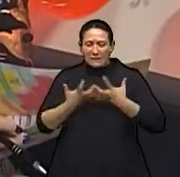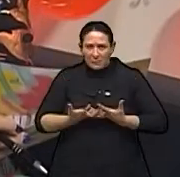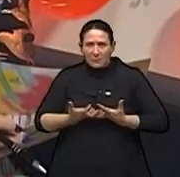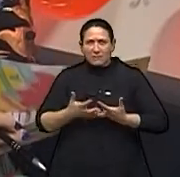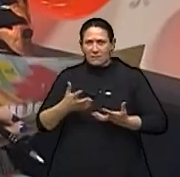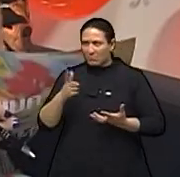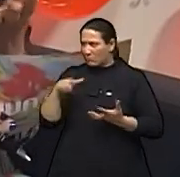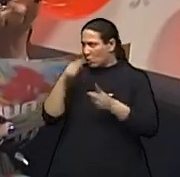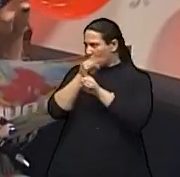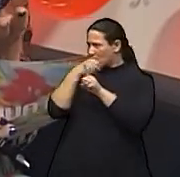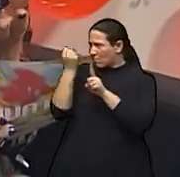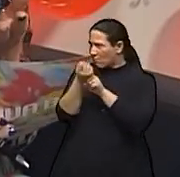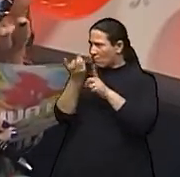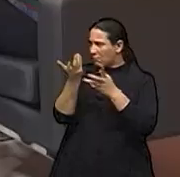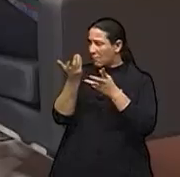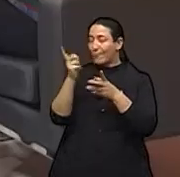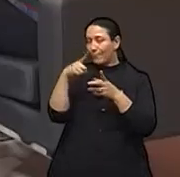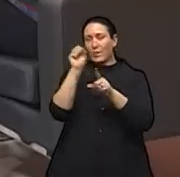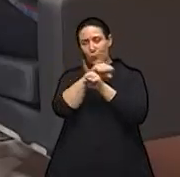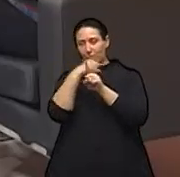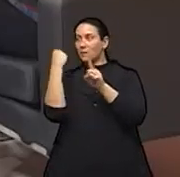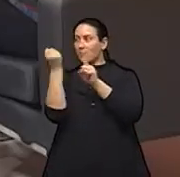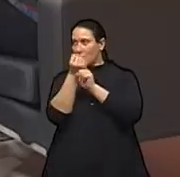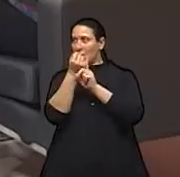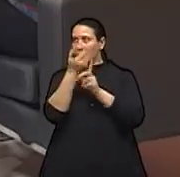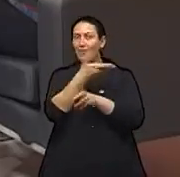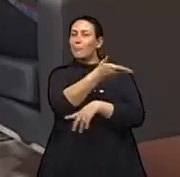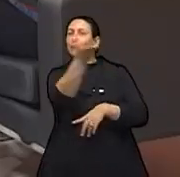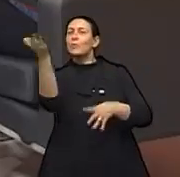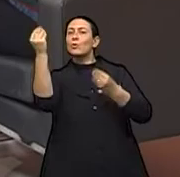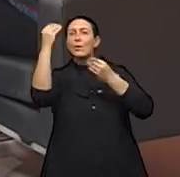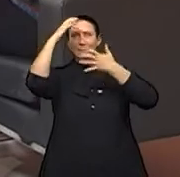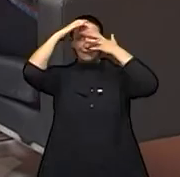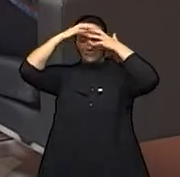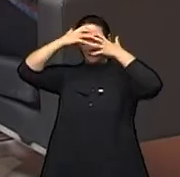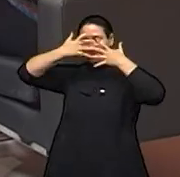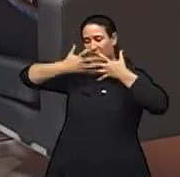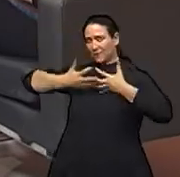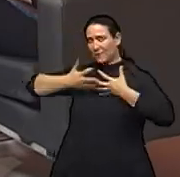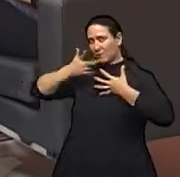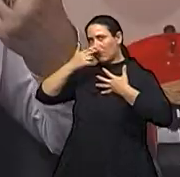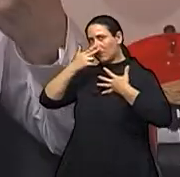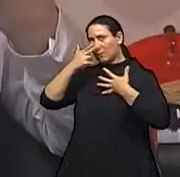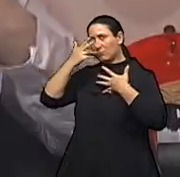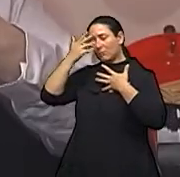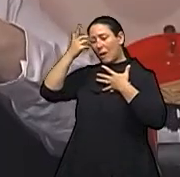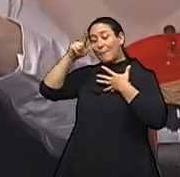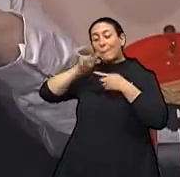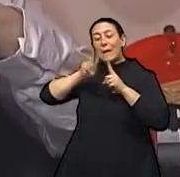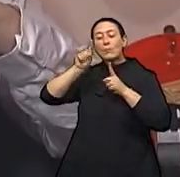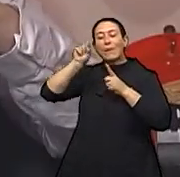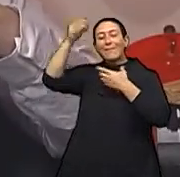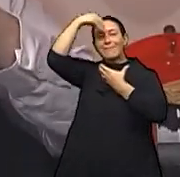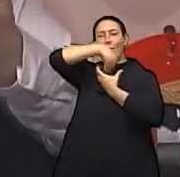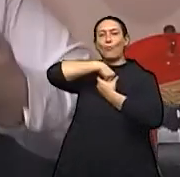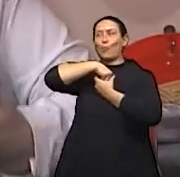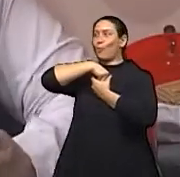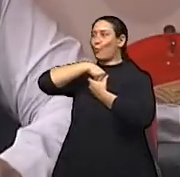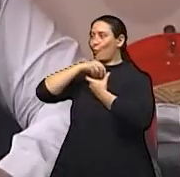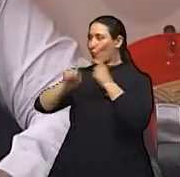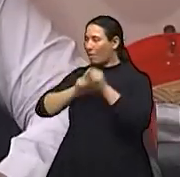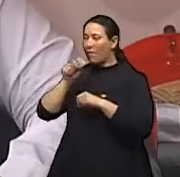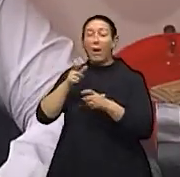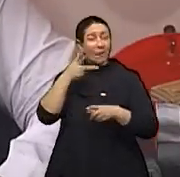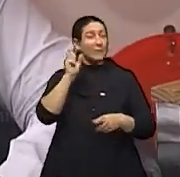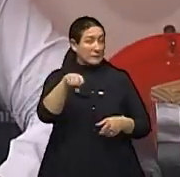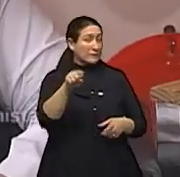sociedade, né? Infelizmente, ela ainda é muito da casca, né? Exatamente. Porque nós estamos nessa casca, mas nós não